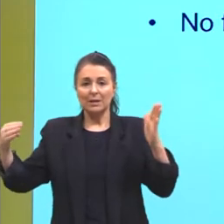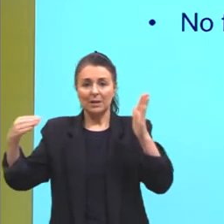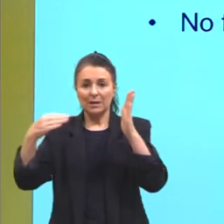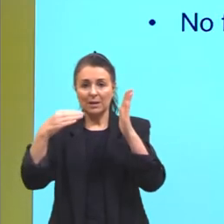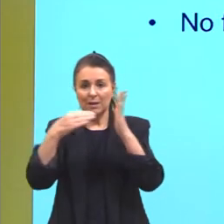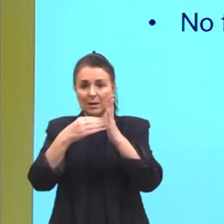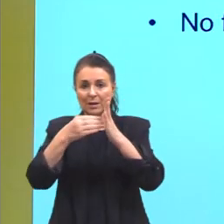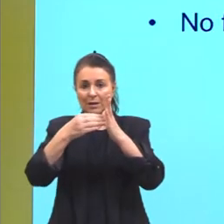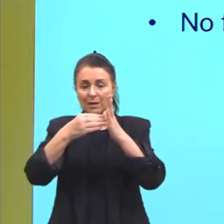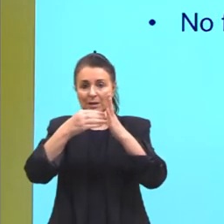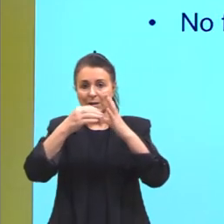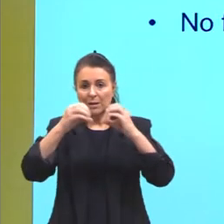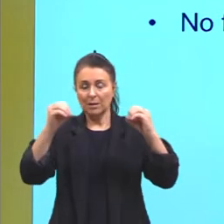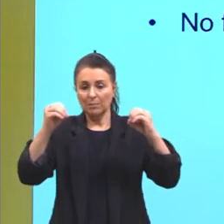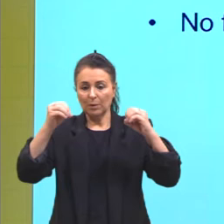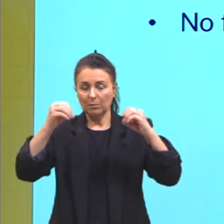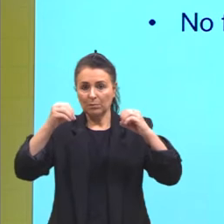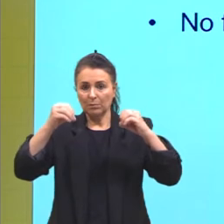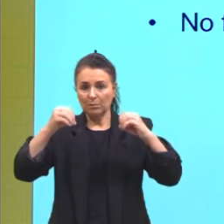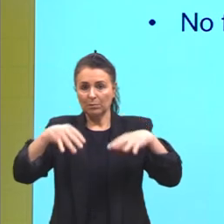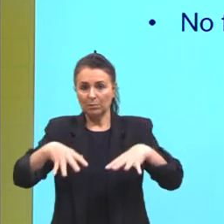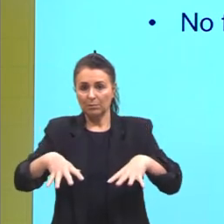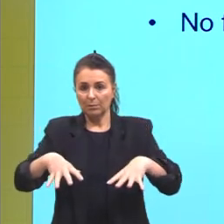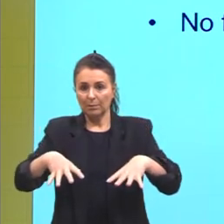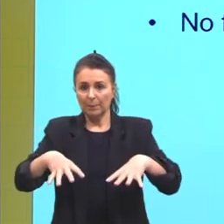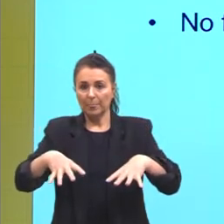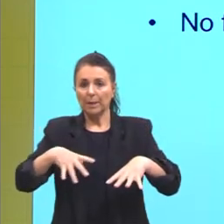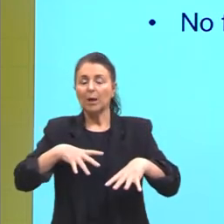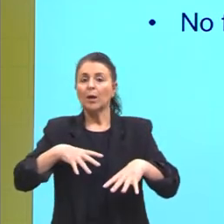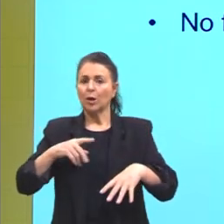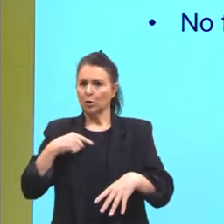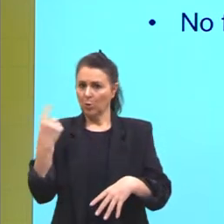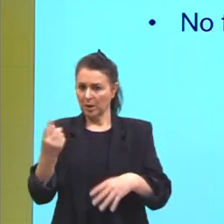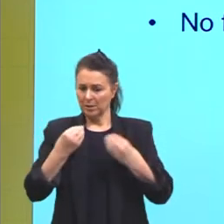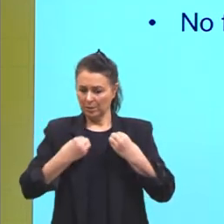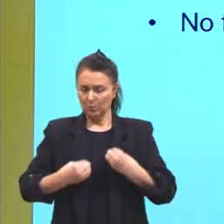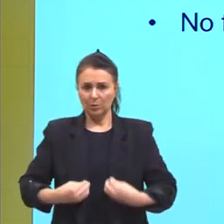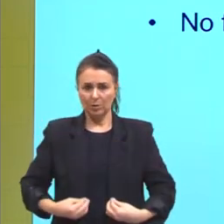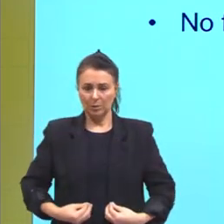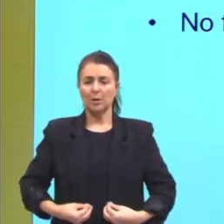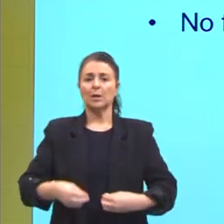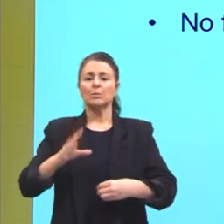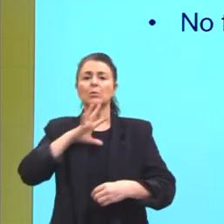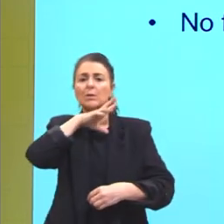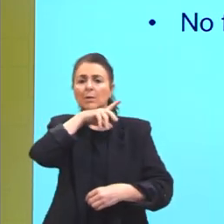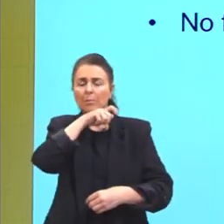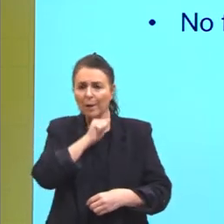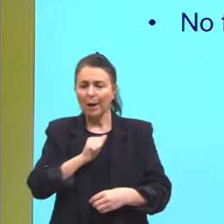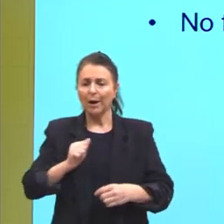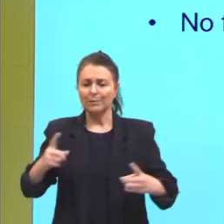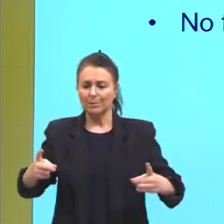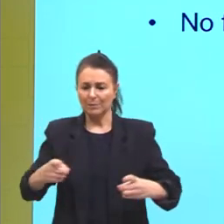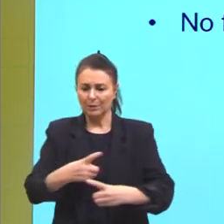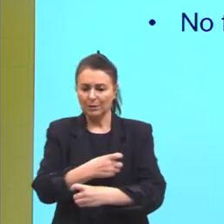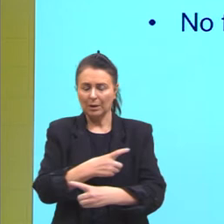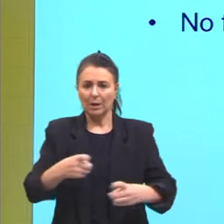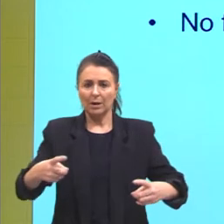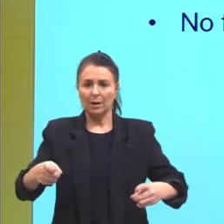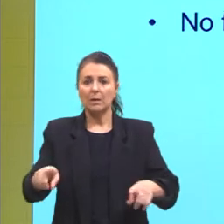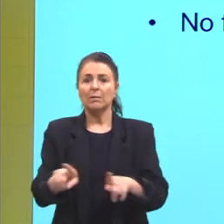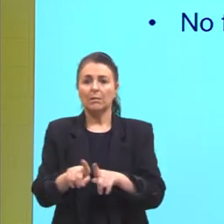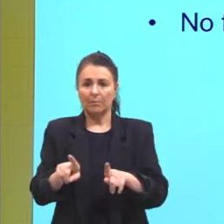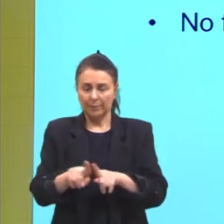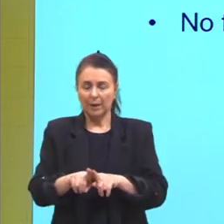que nós temos no nosso organismo, que os animais têm, que as bactérias produzem. Muitas vezes elas produzem algumas